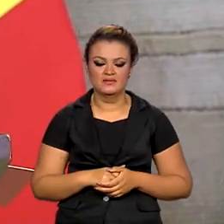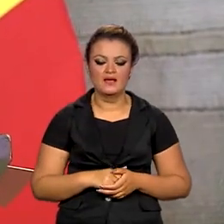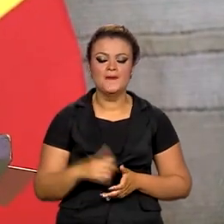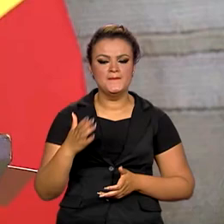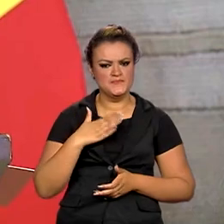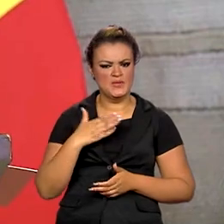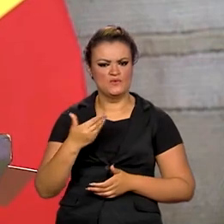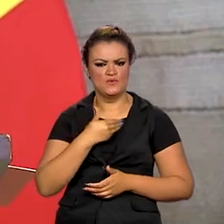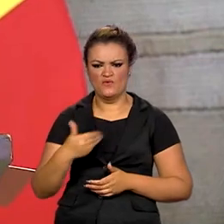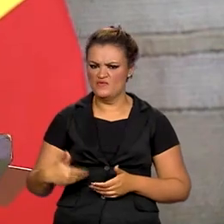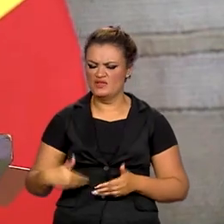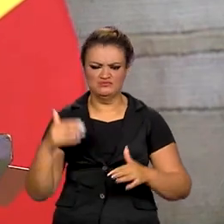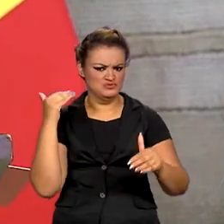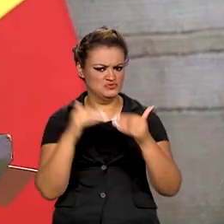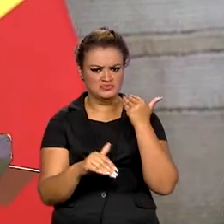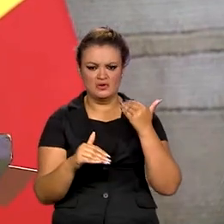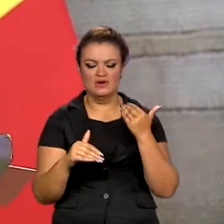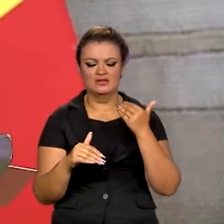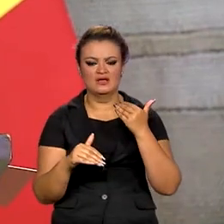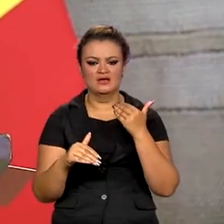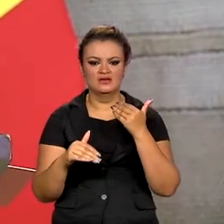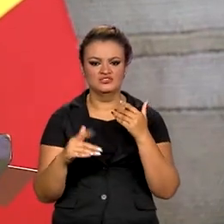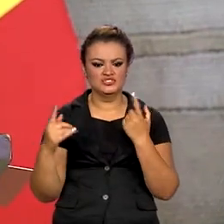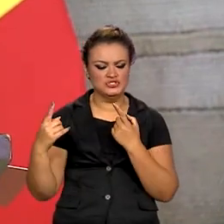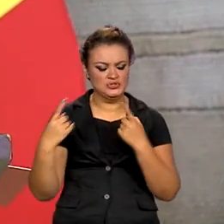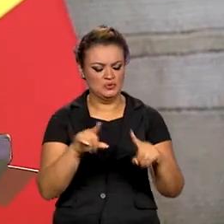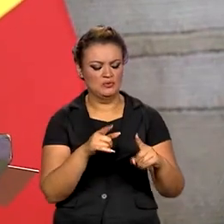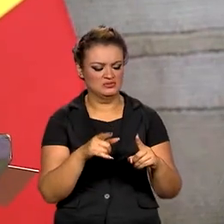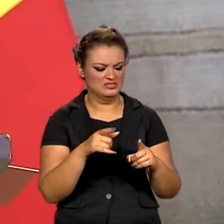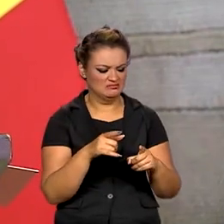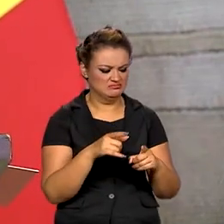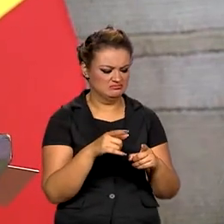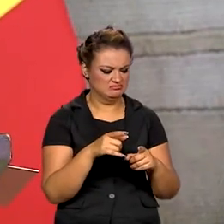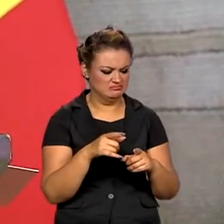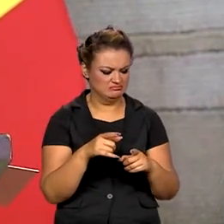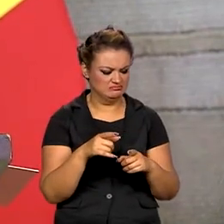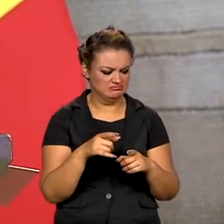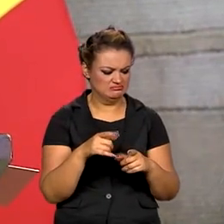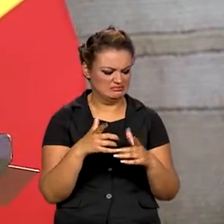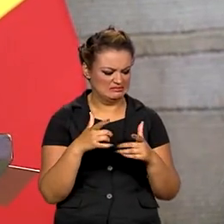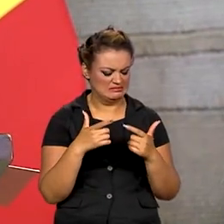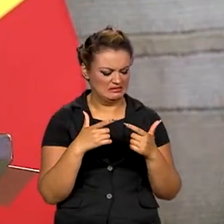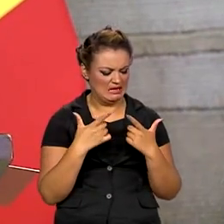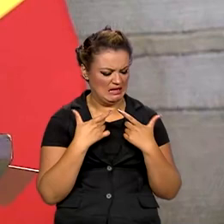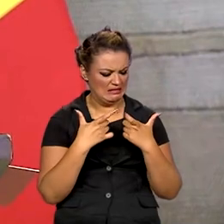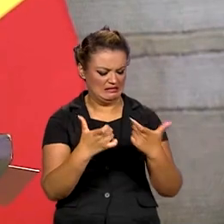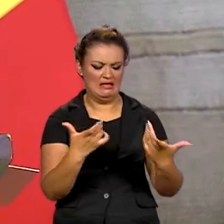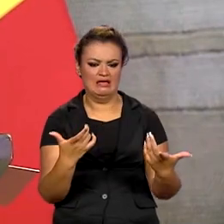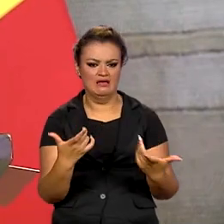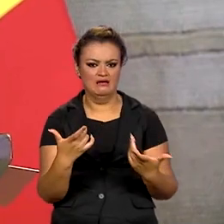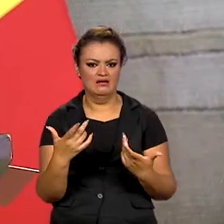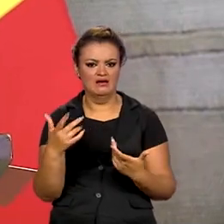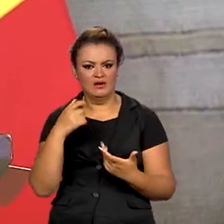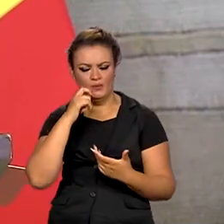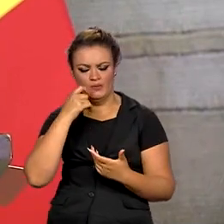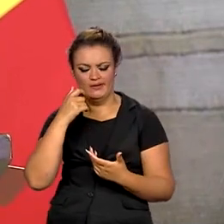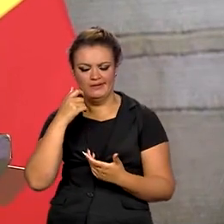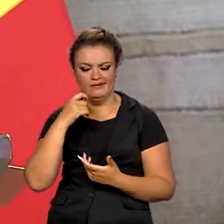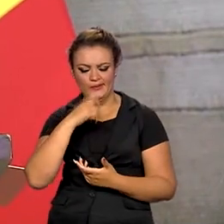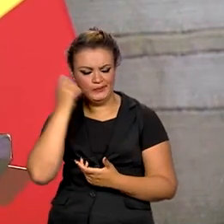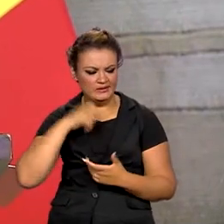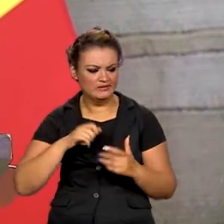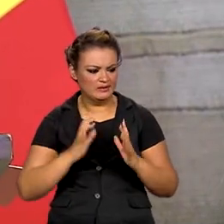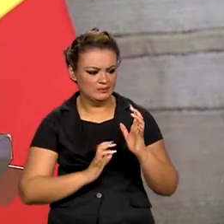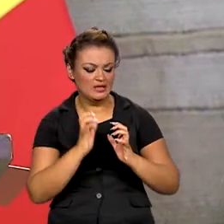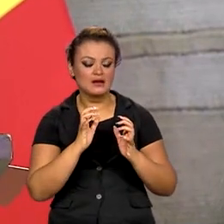governo condena a violação da integridade territorial da Ucrânia, defendemos uma solução política negociada para